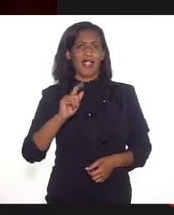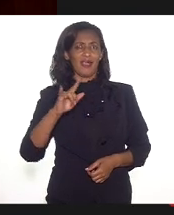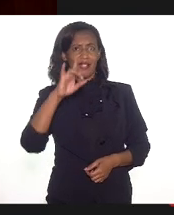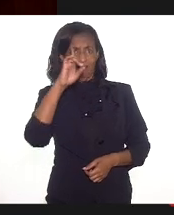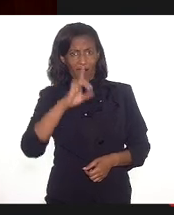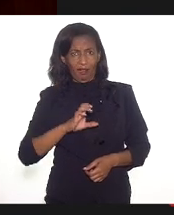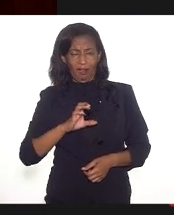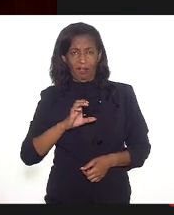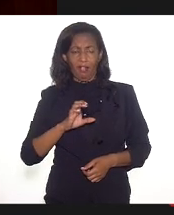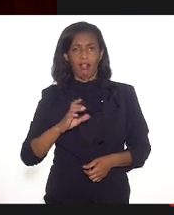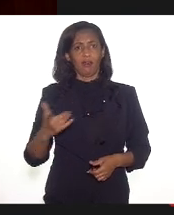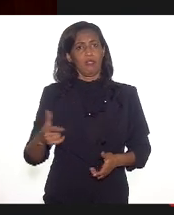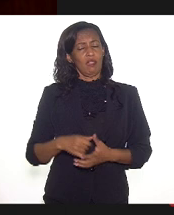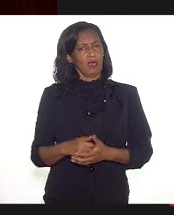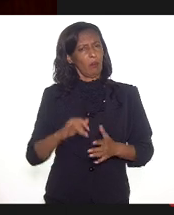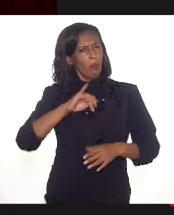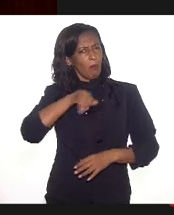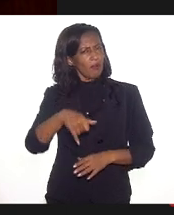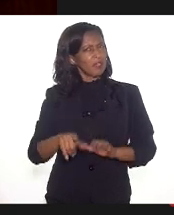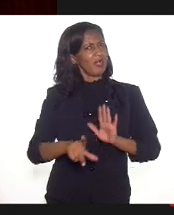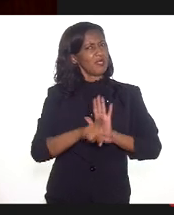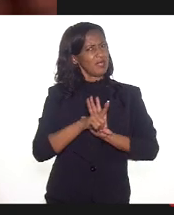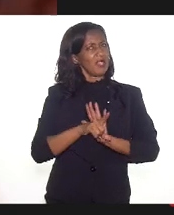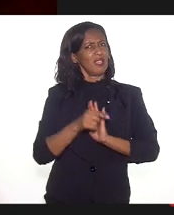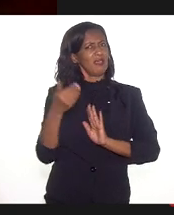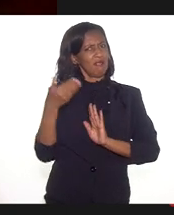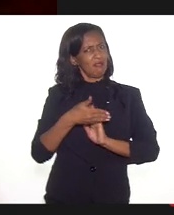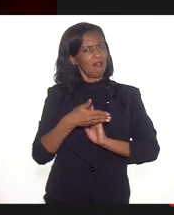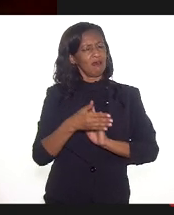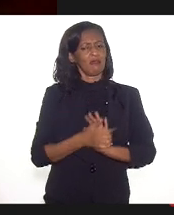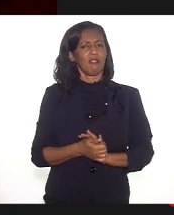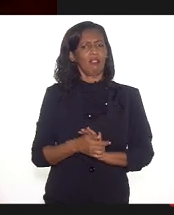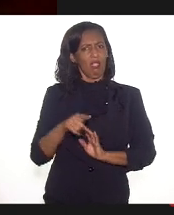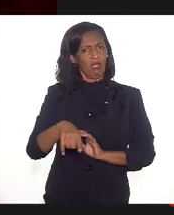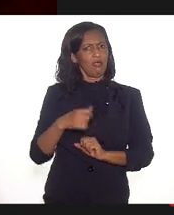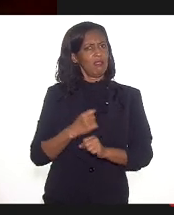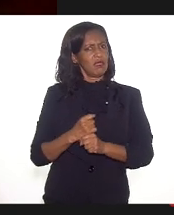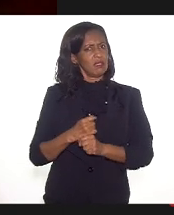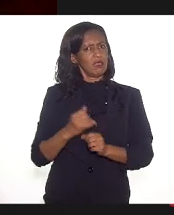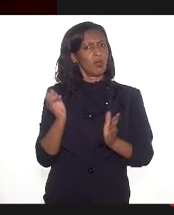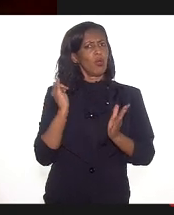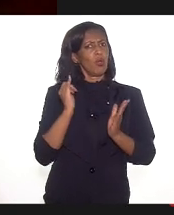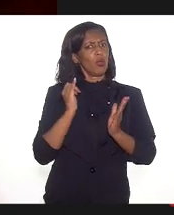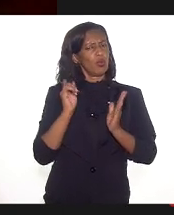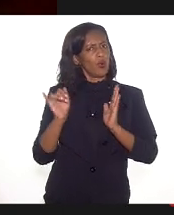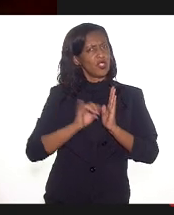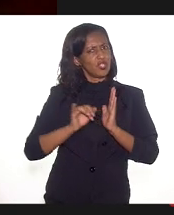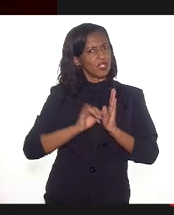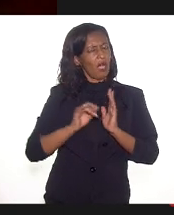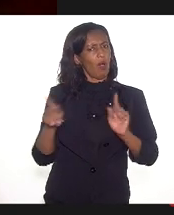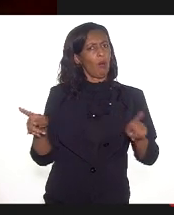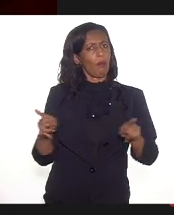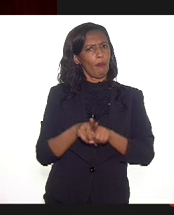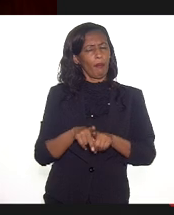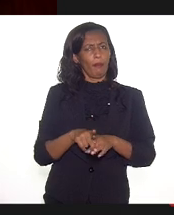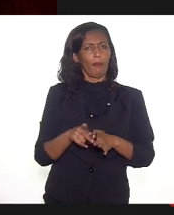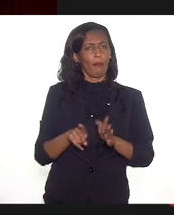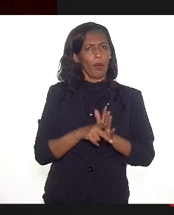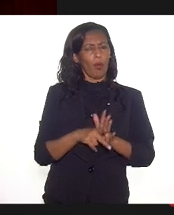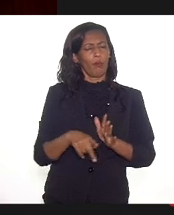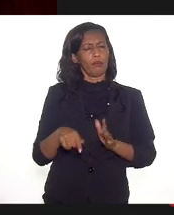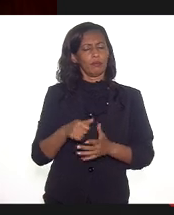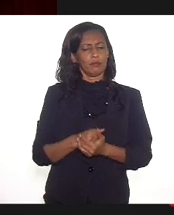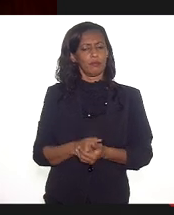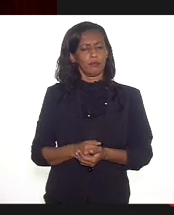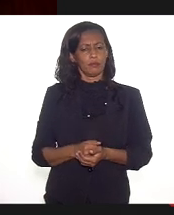lei e colocar aí, ainda esse ano, um edital para os museus de favelas e periferias.